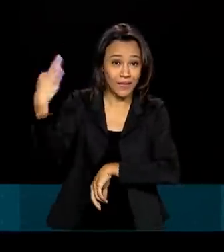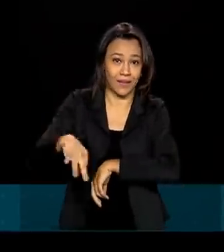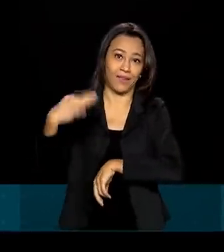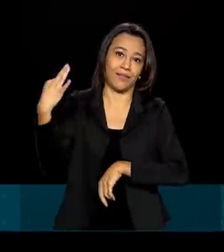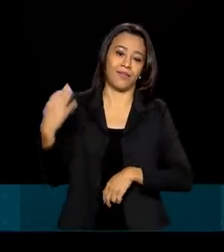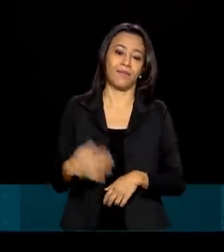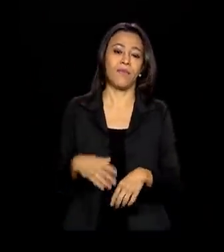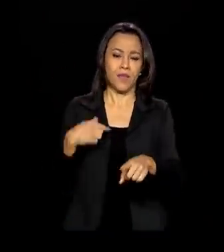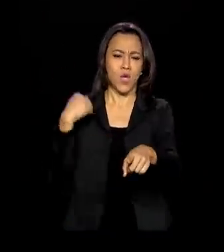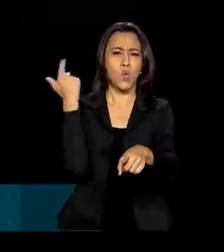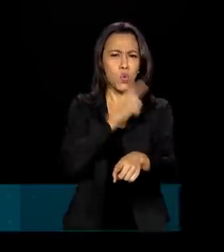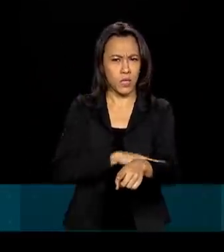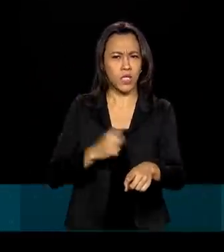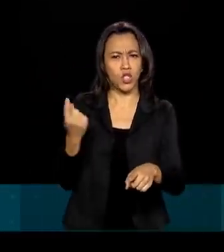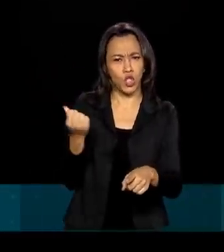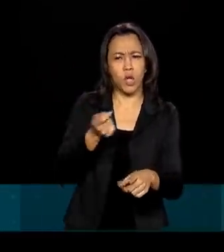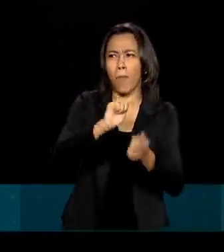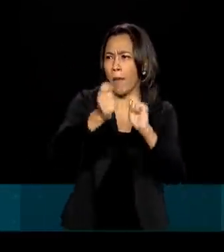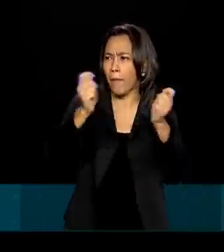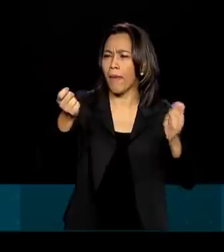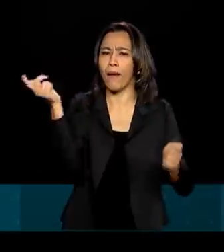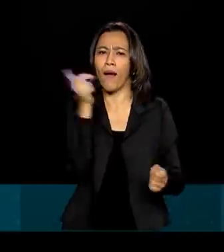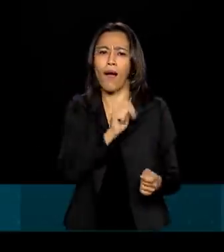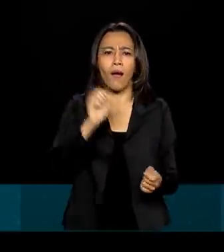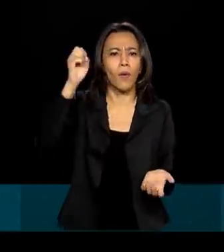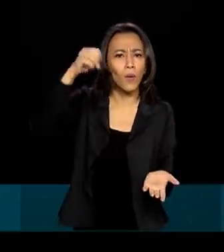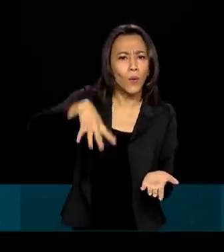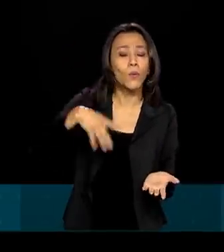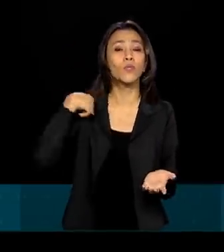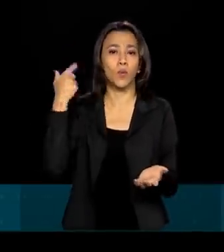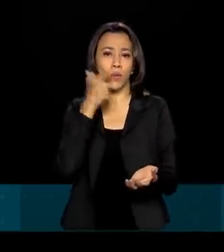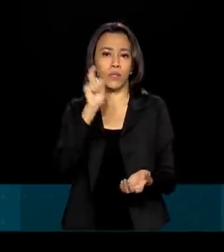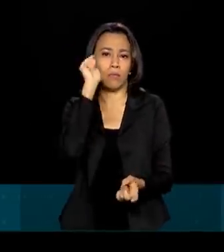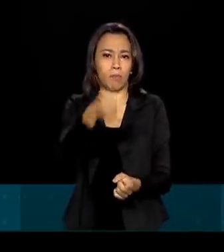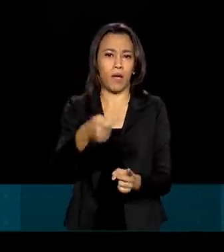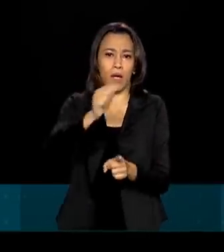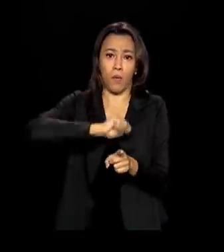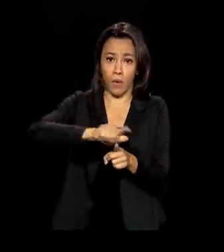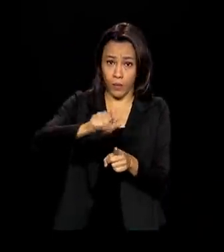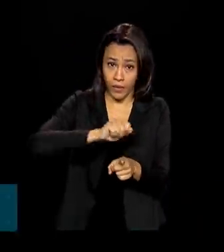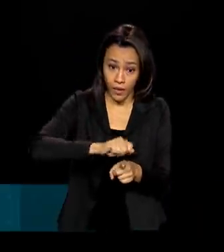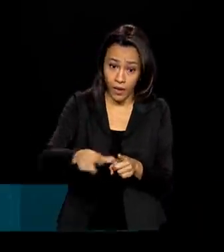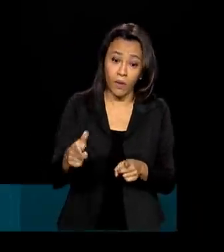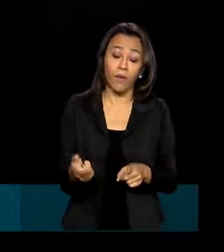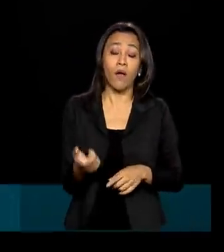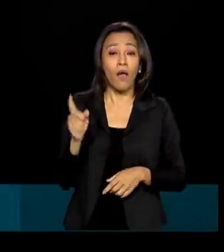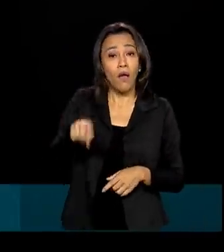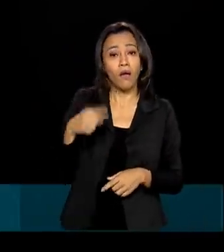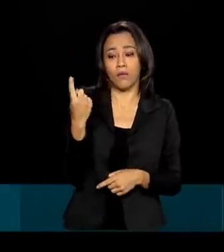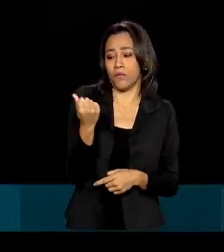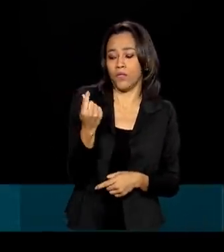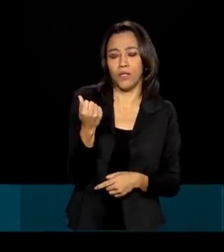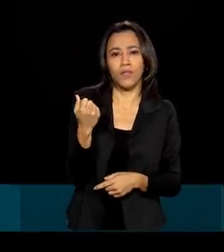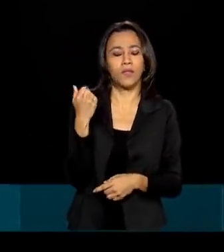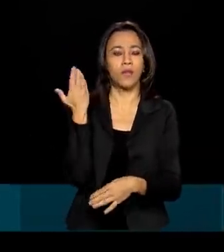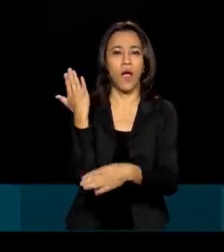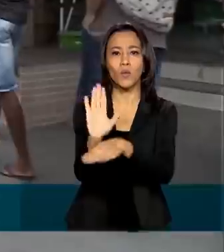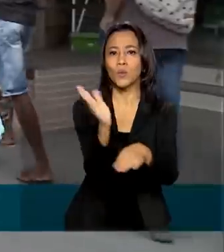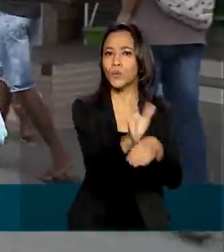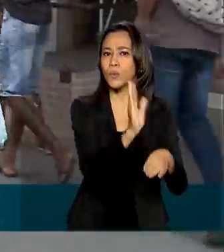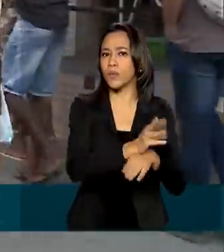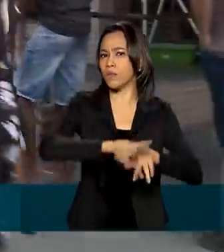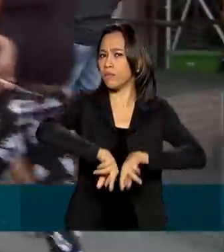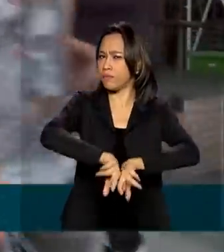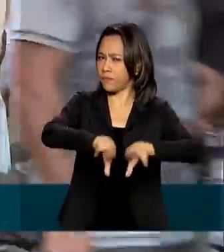pagar minhas contas de água, de luz do mês, consegui pagar meu legal também. É uma renda que pode estar ajudando muitas famílias, com certeza.